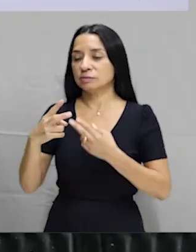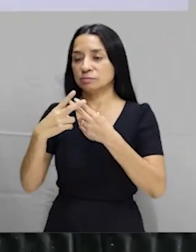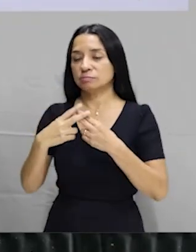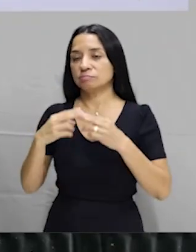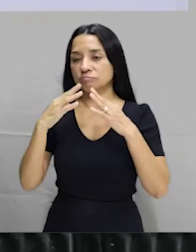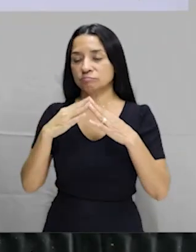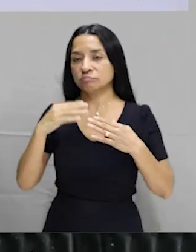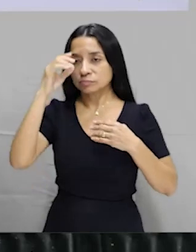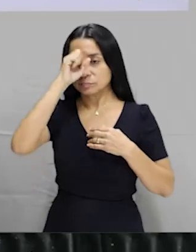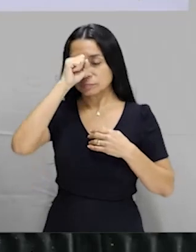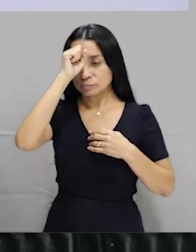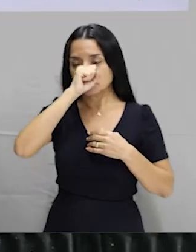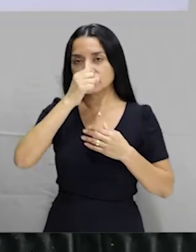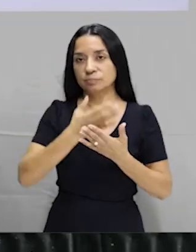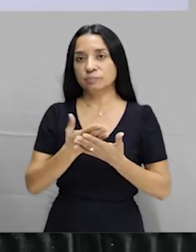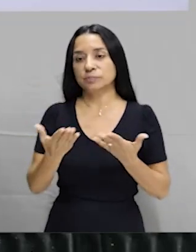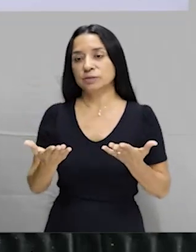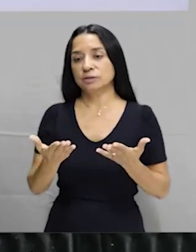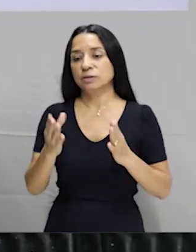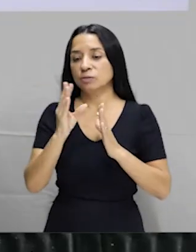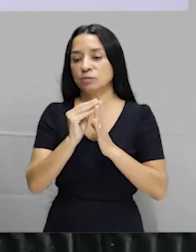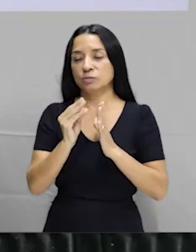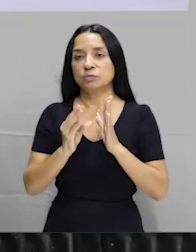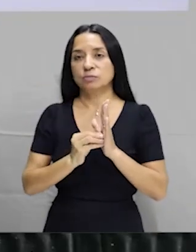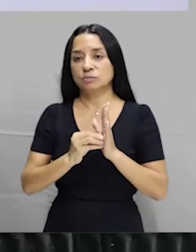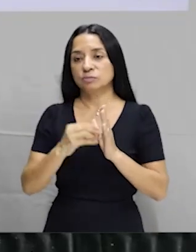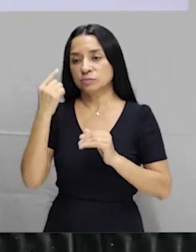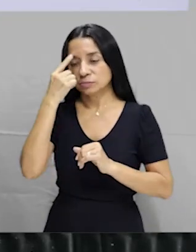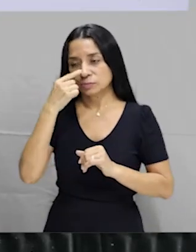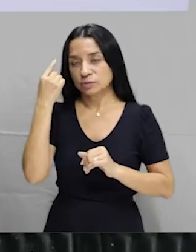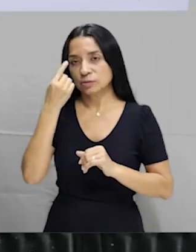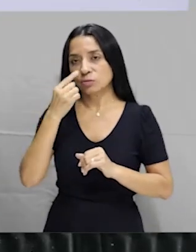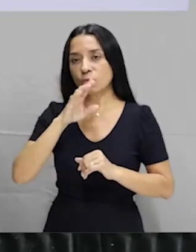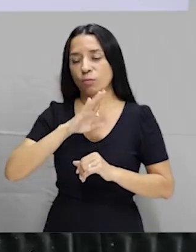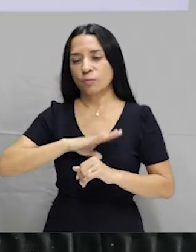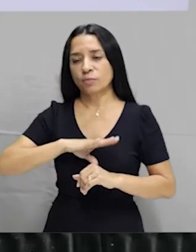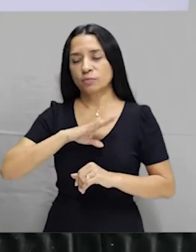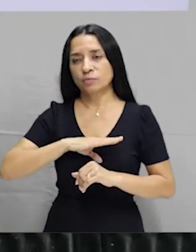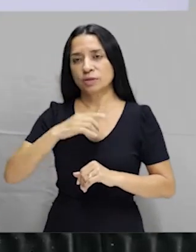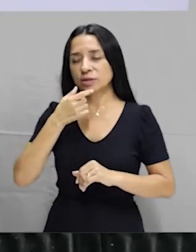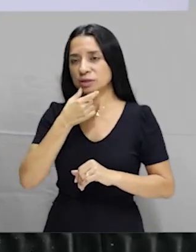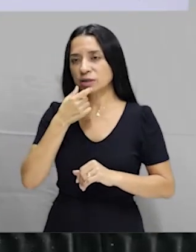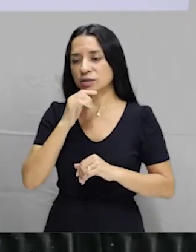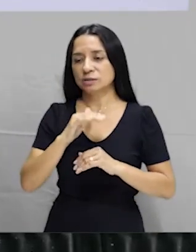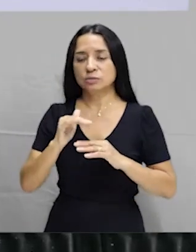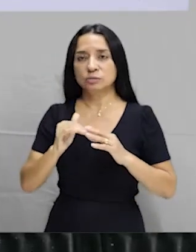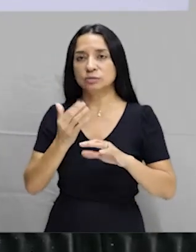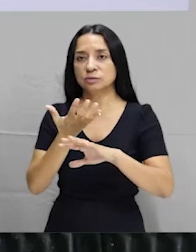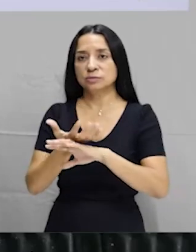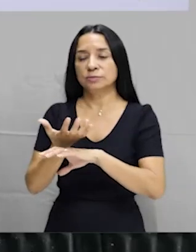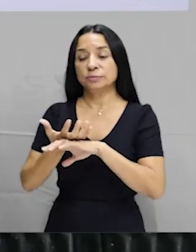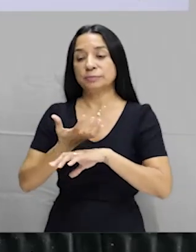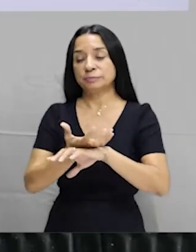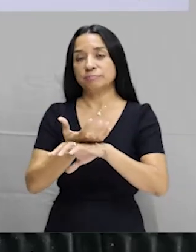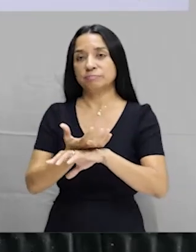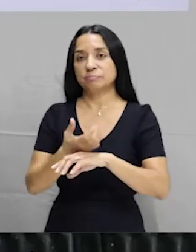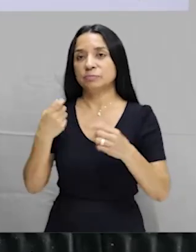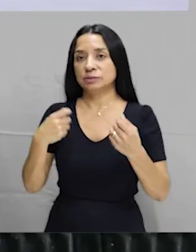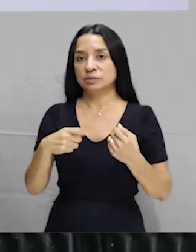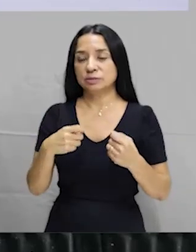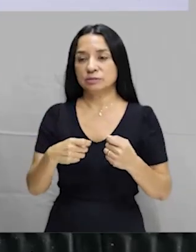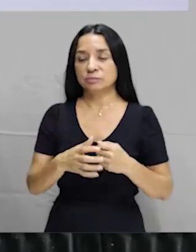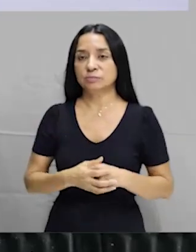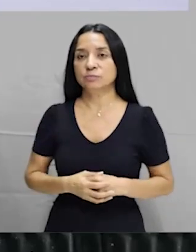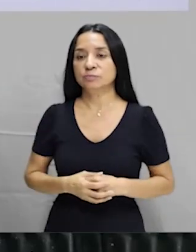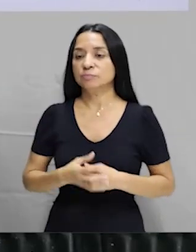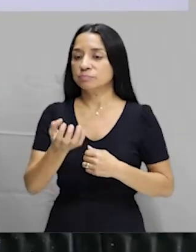aprendendo para vocês muito conteúdo de espanhol, português, inglês e todas as disciplinas que vocês precisam. vocês